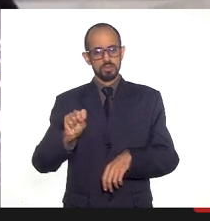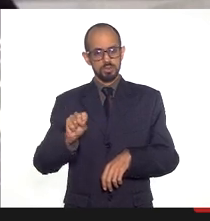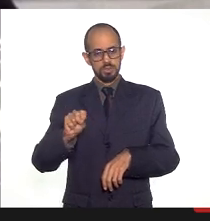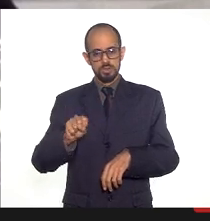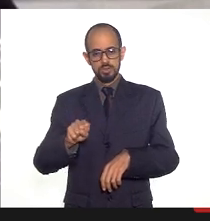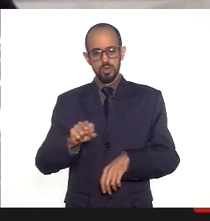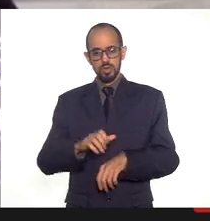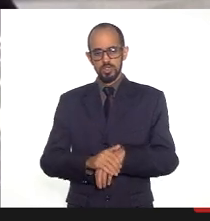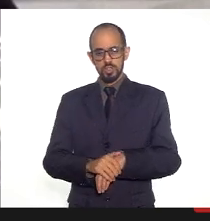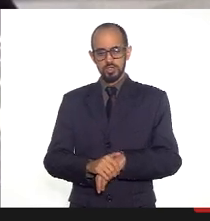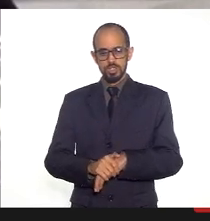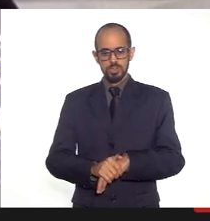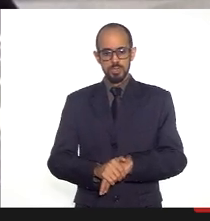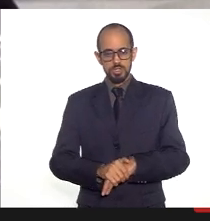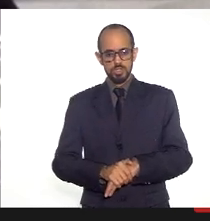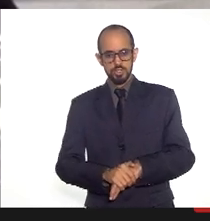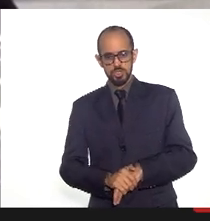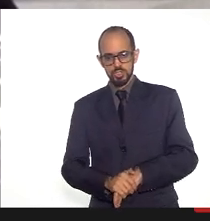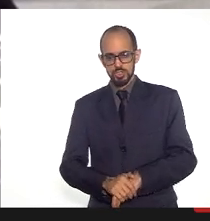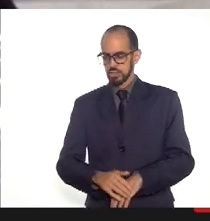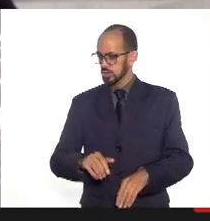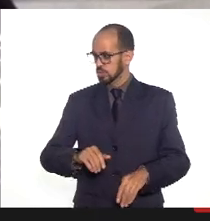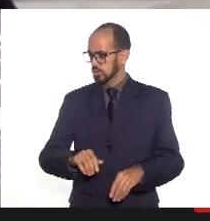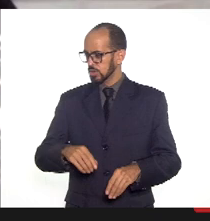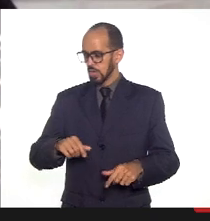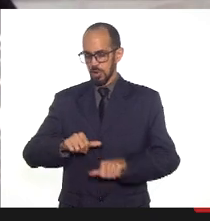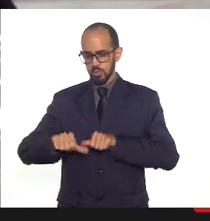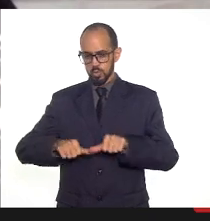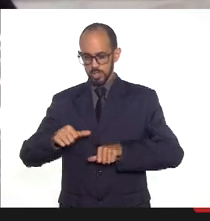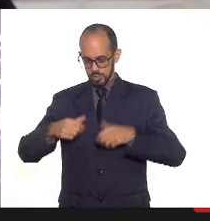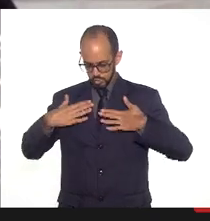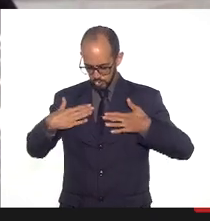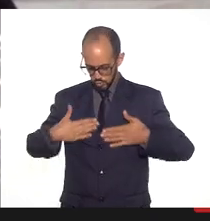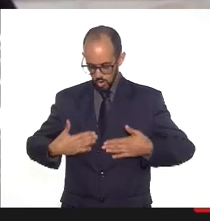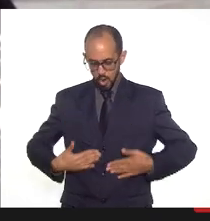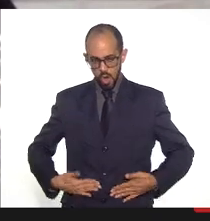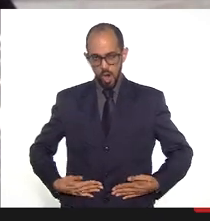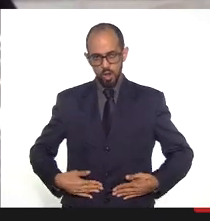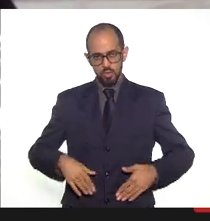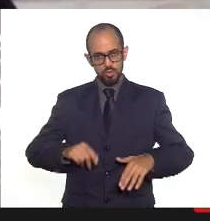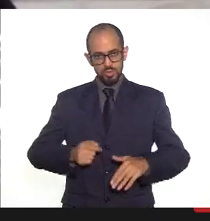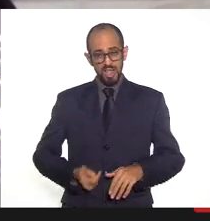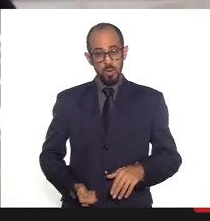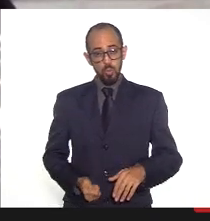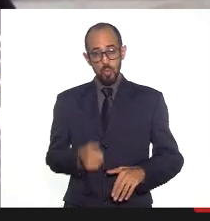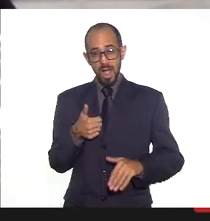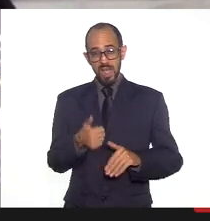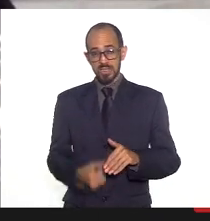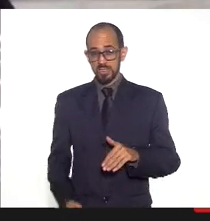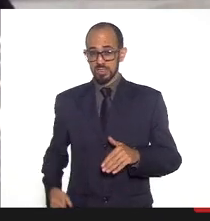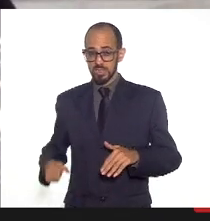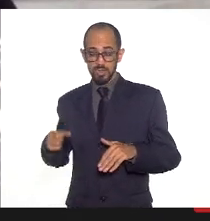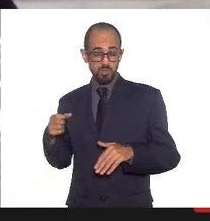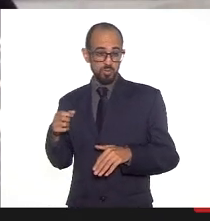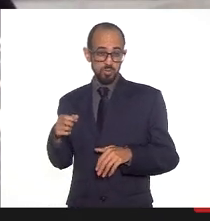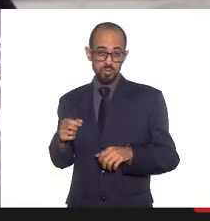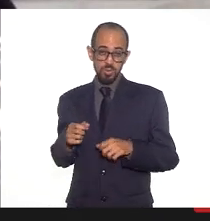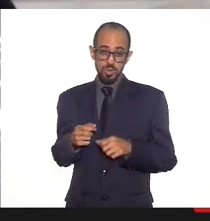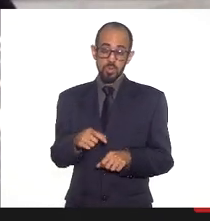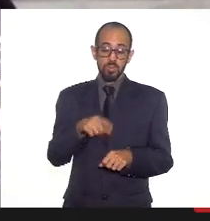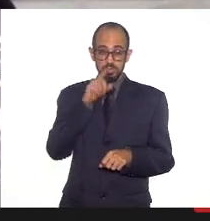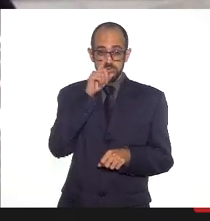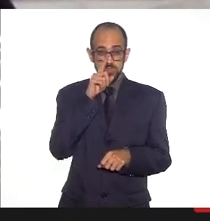Sars, que os transplantes estão à beira de um cloráxido, sobretudo por falta de pagamento, estou